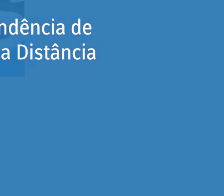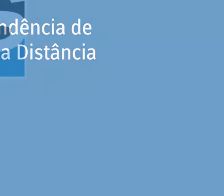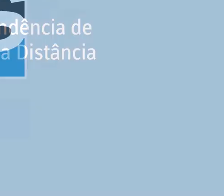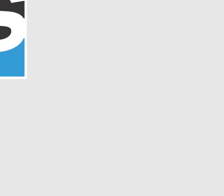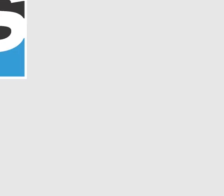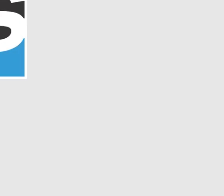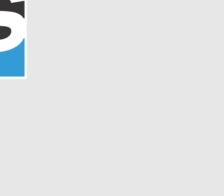Tchau. Tchau.